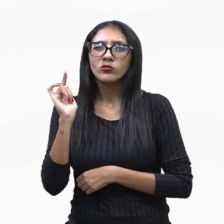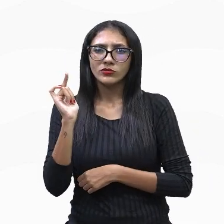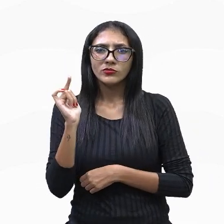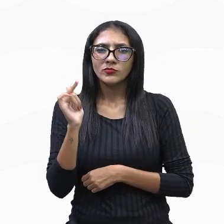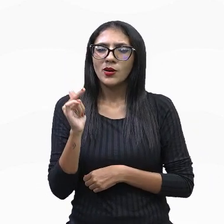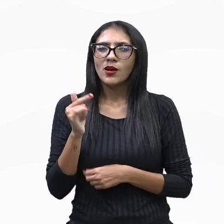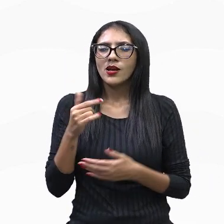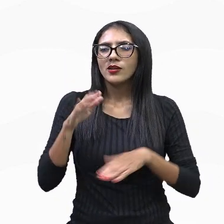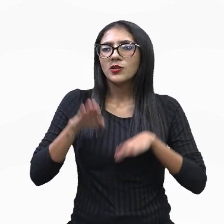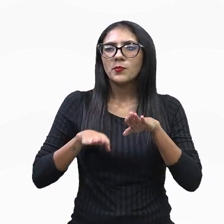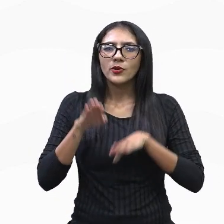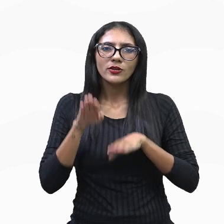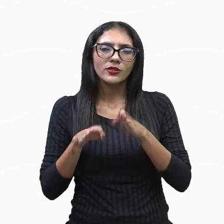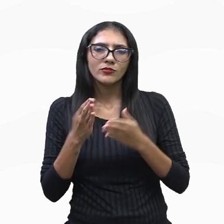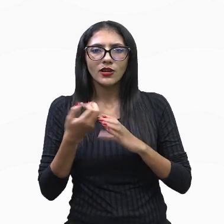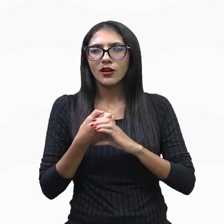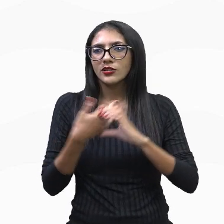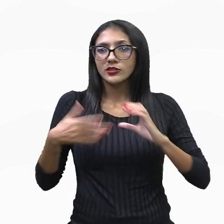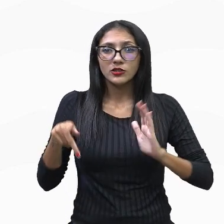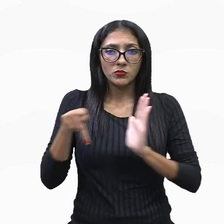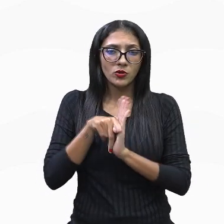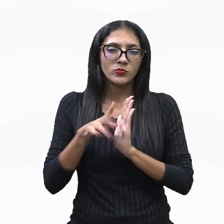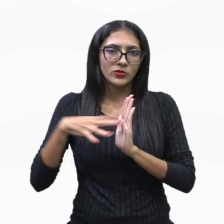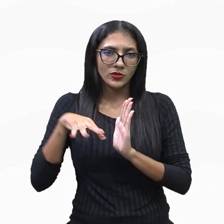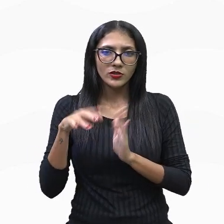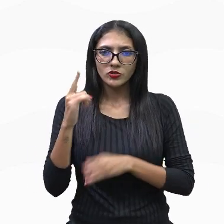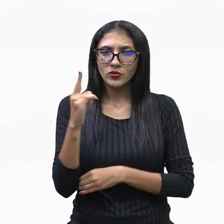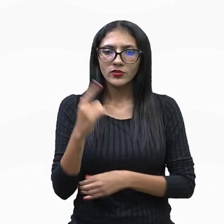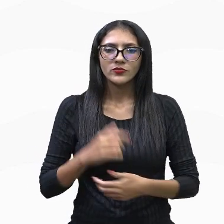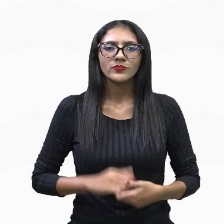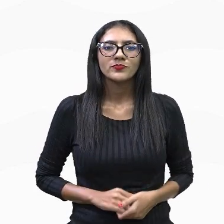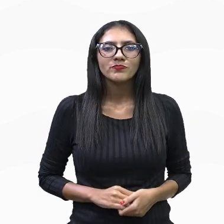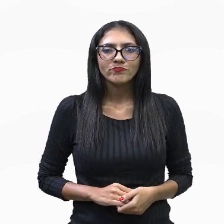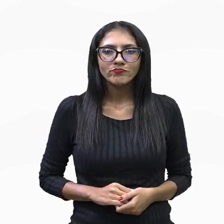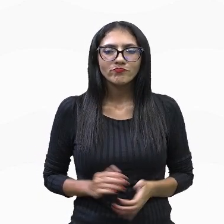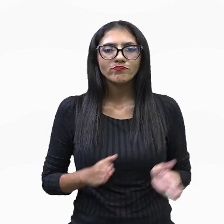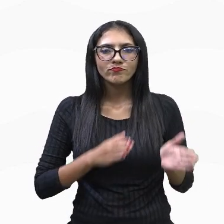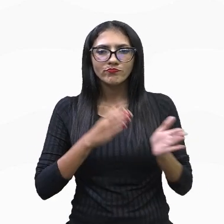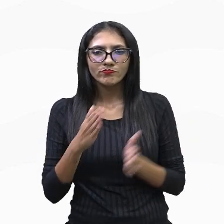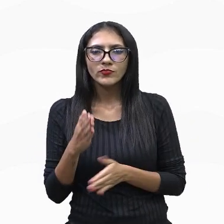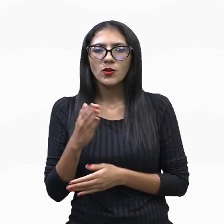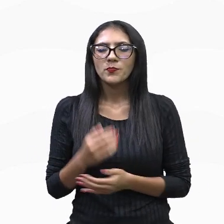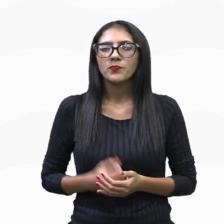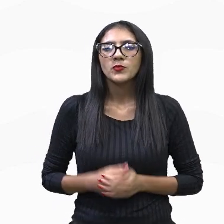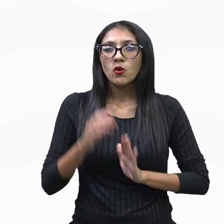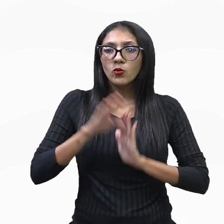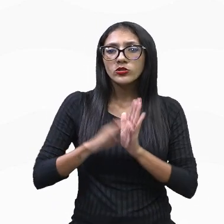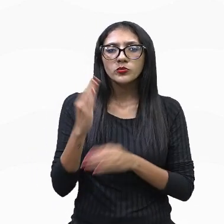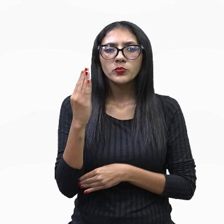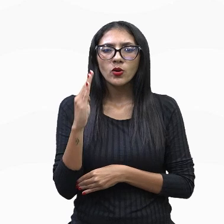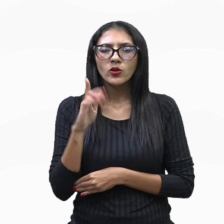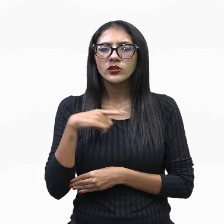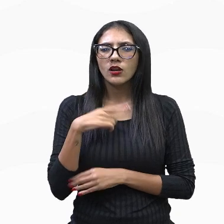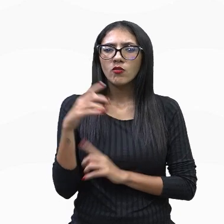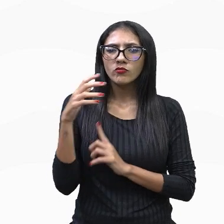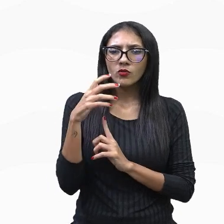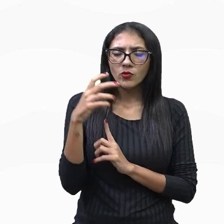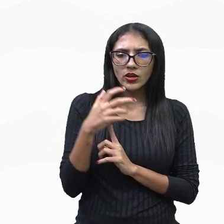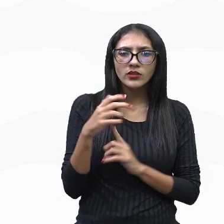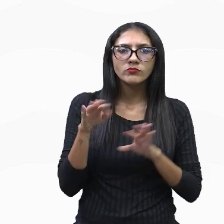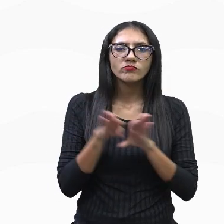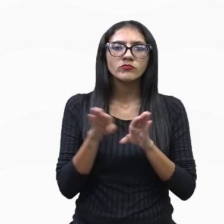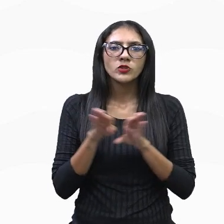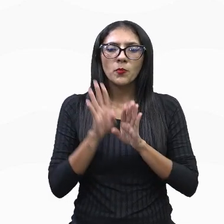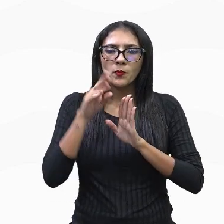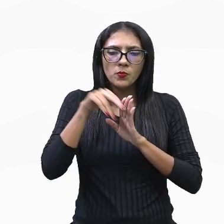coisa, né? Isso é o determinismo geográfico. O biológico, ele diz o seguinte, é a influência, o condicionamento